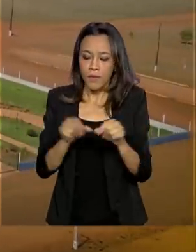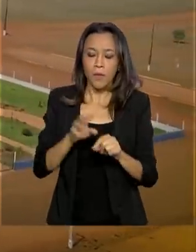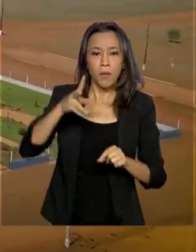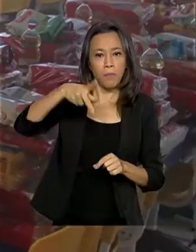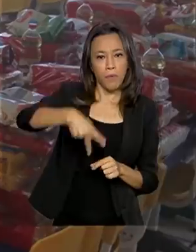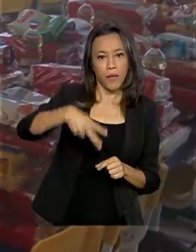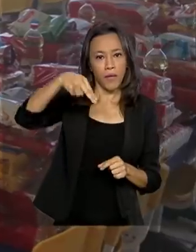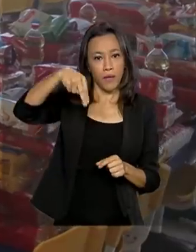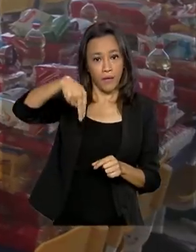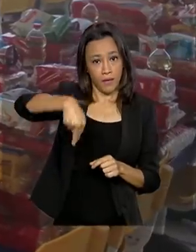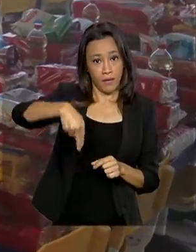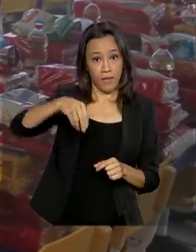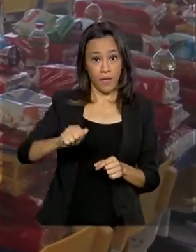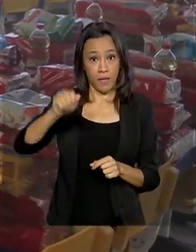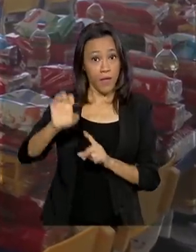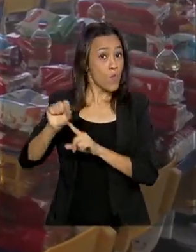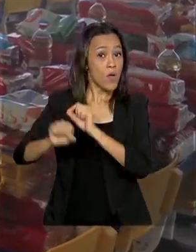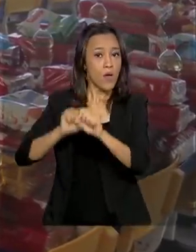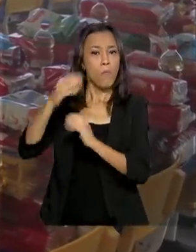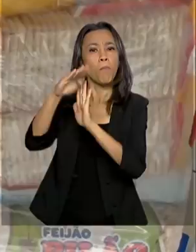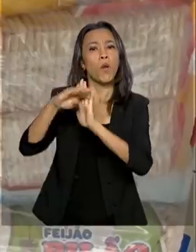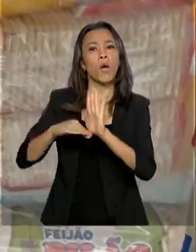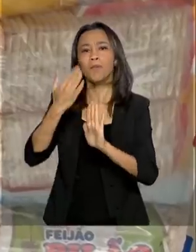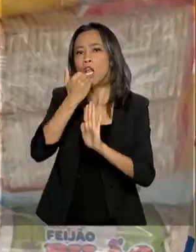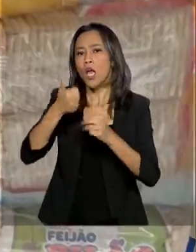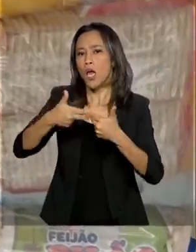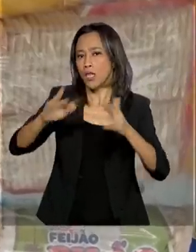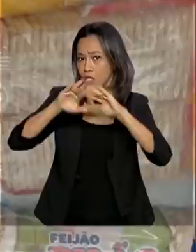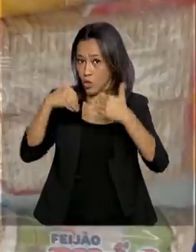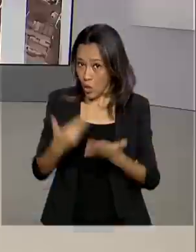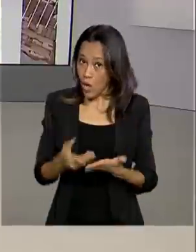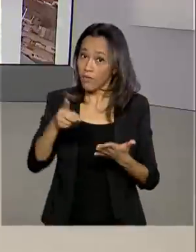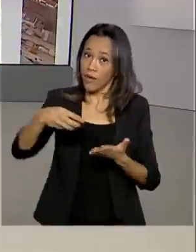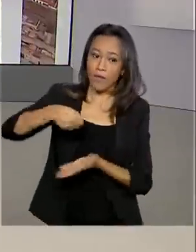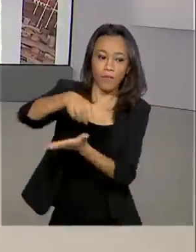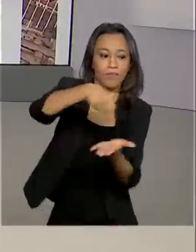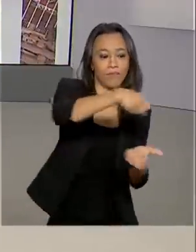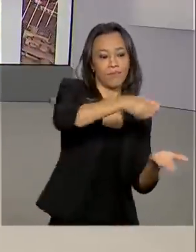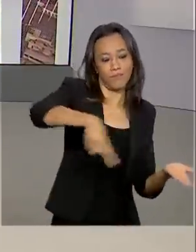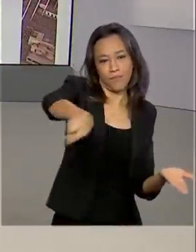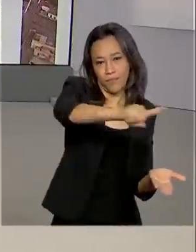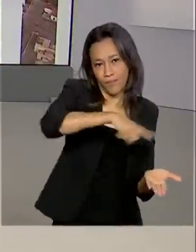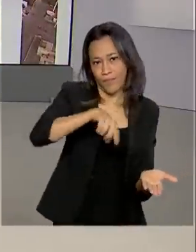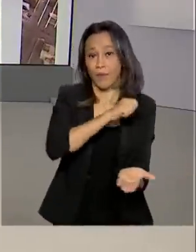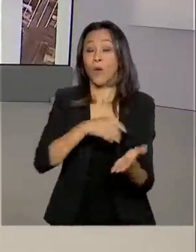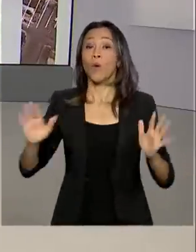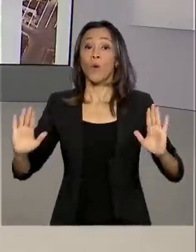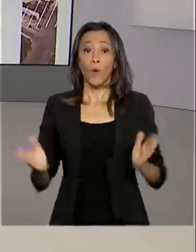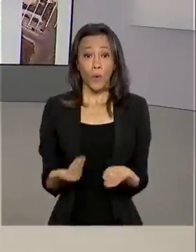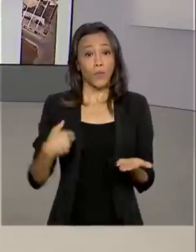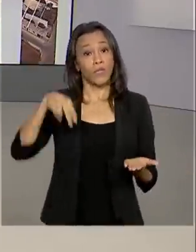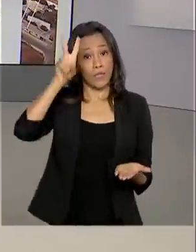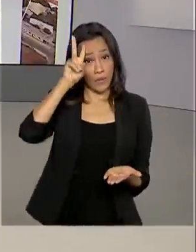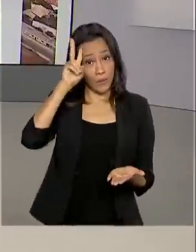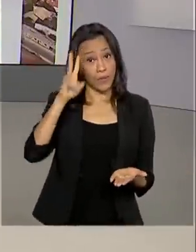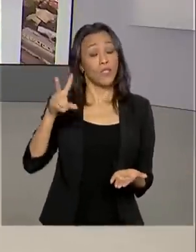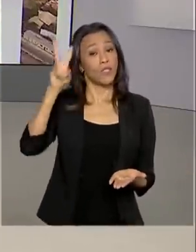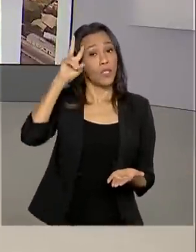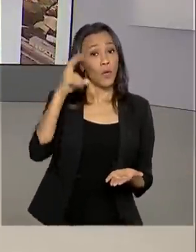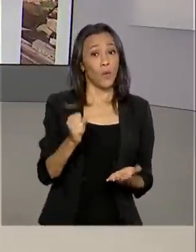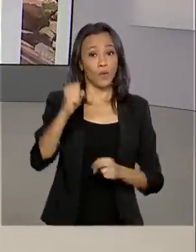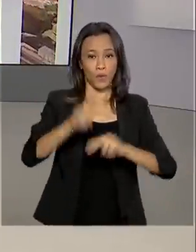Escolar garante alimentos aos estudantes que seriam da merenda. Hoje é segunda-feira, 8 de junho de